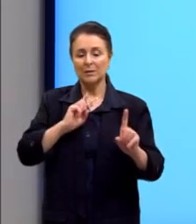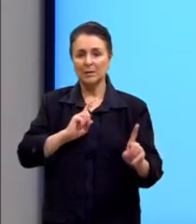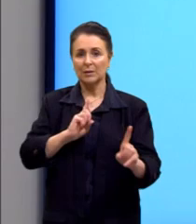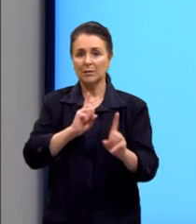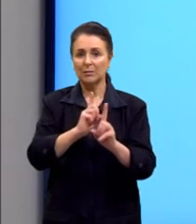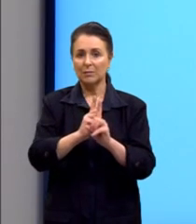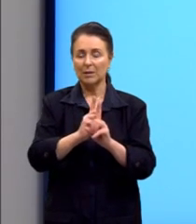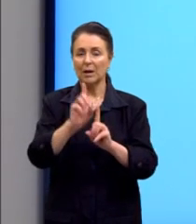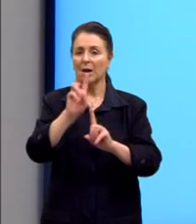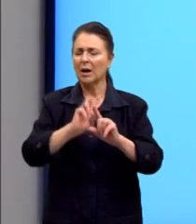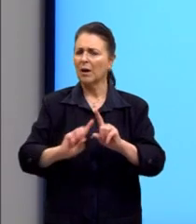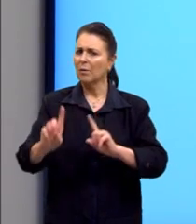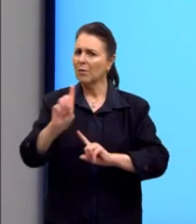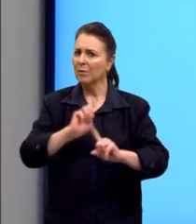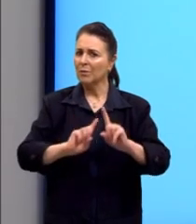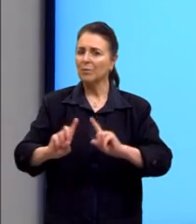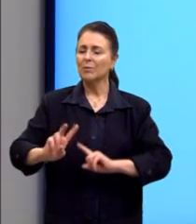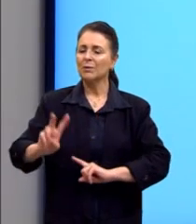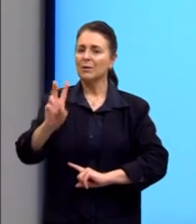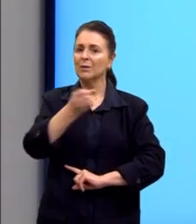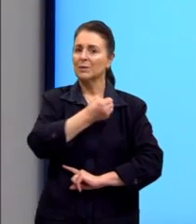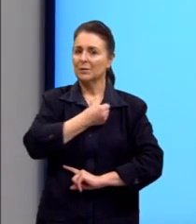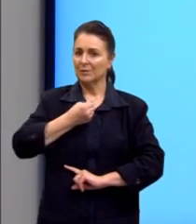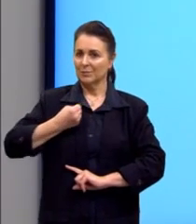alguns valores numéricos.